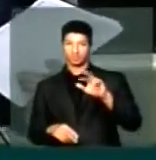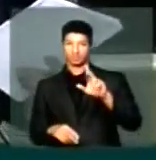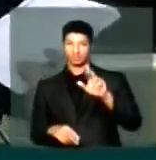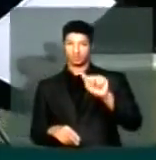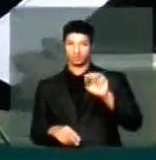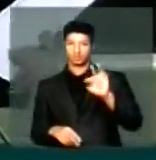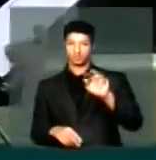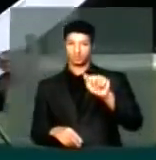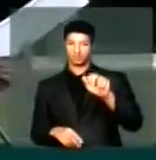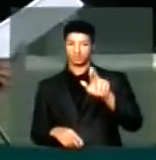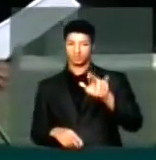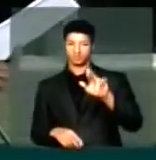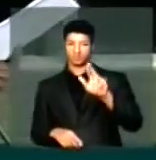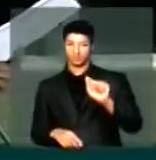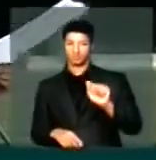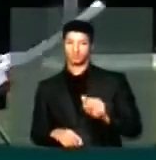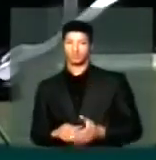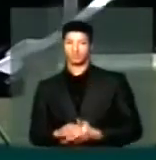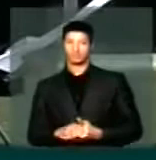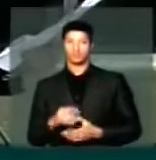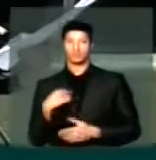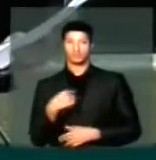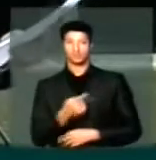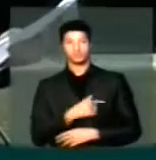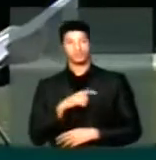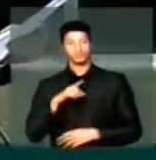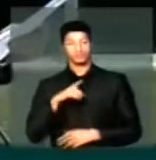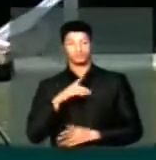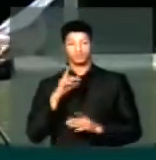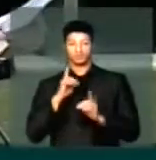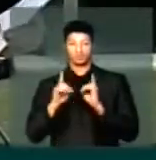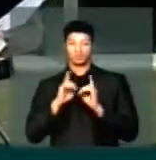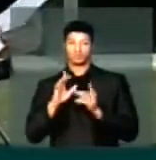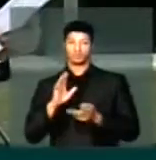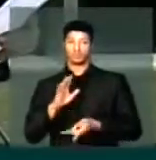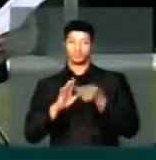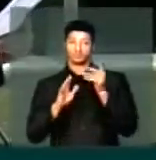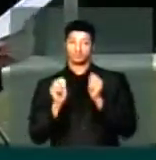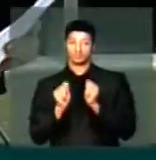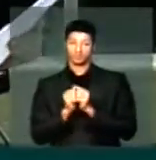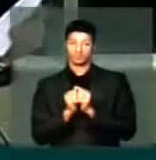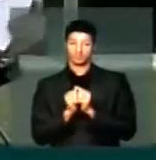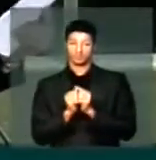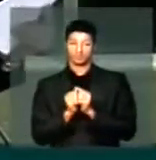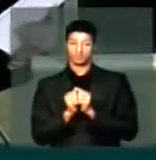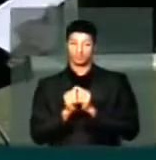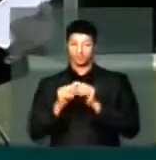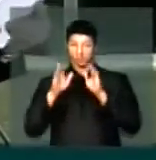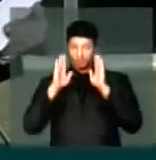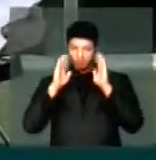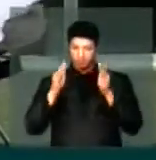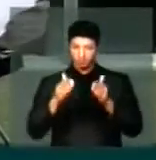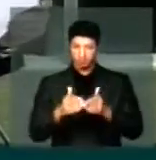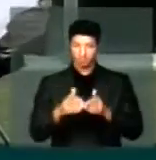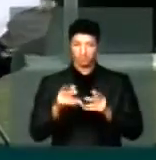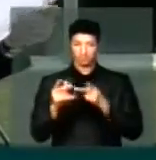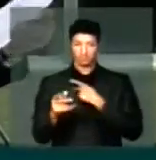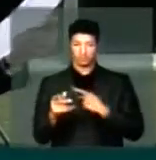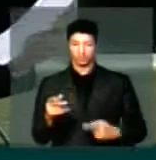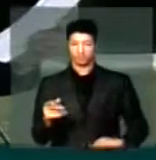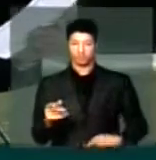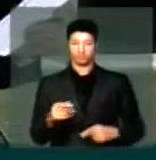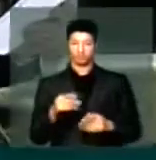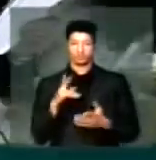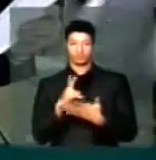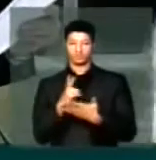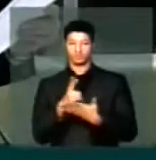As naturas da vida? Nós temos que discutir esse projeto com muita dedicação, senhor presidente.